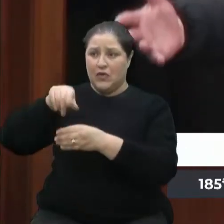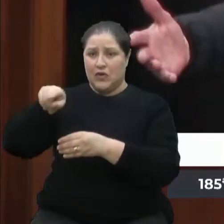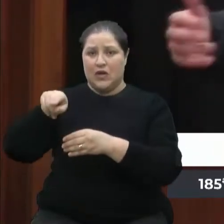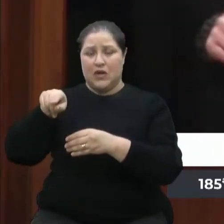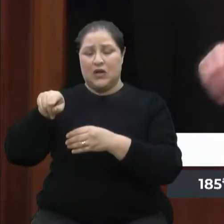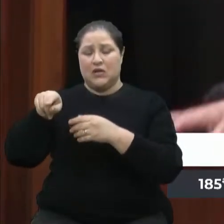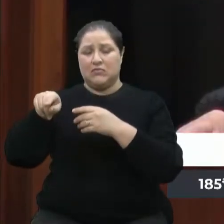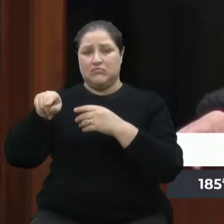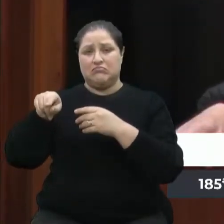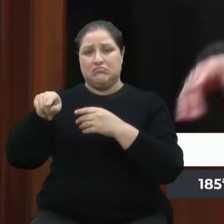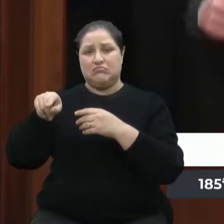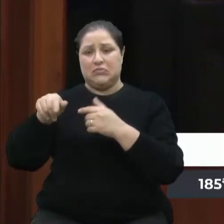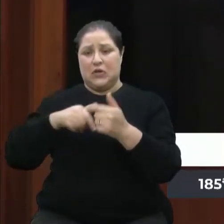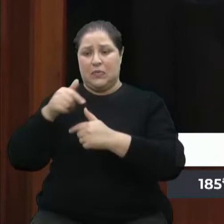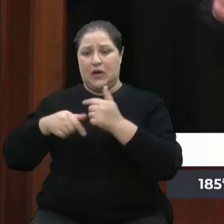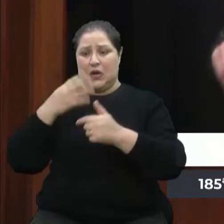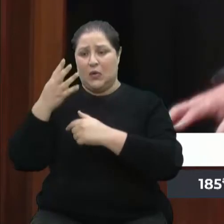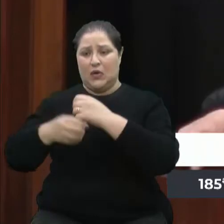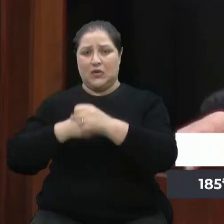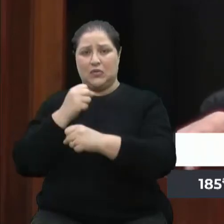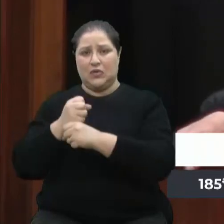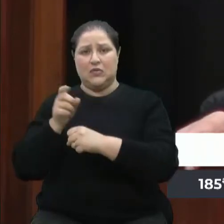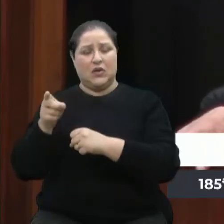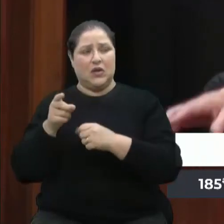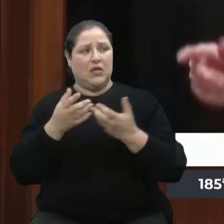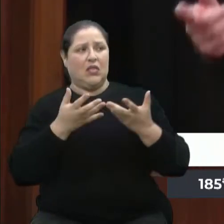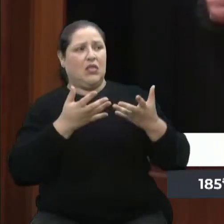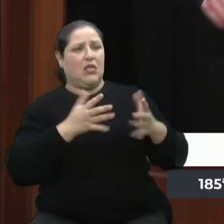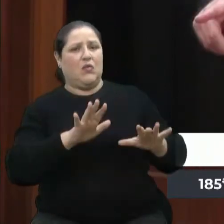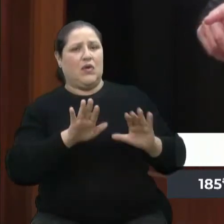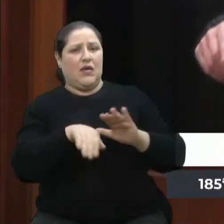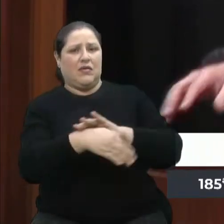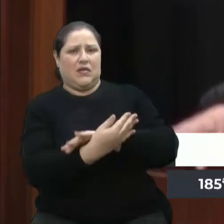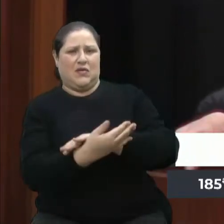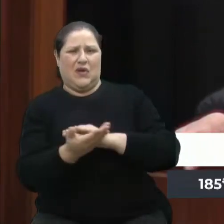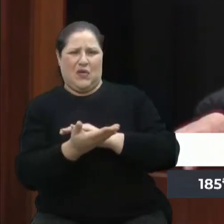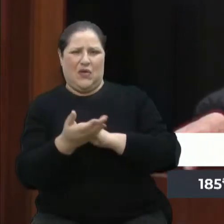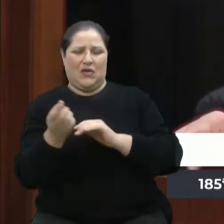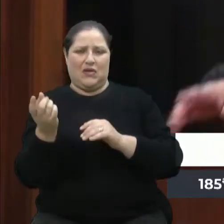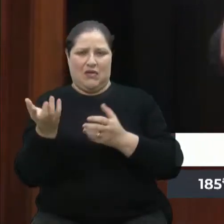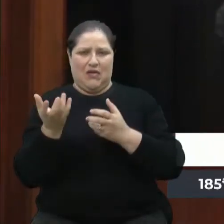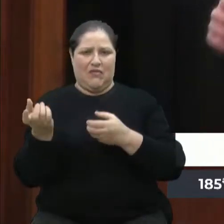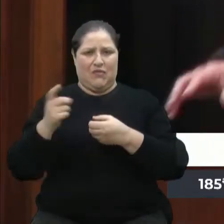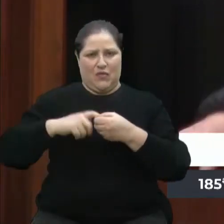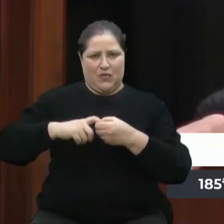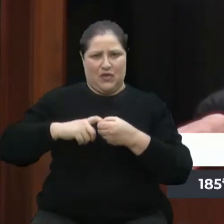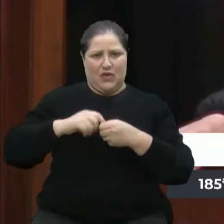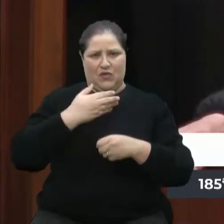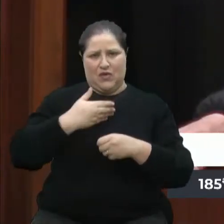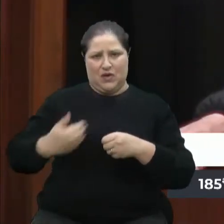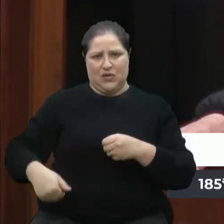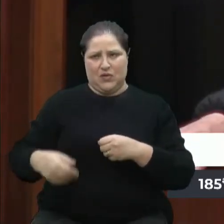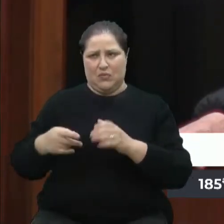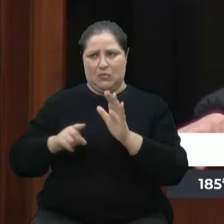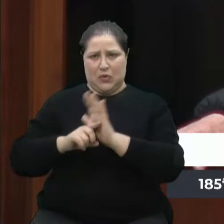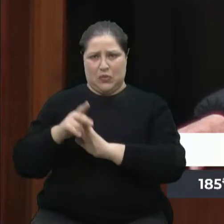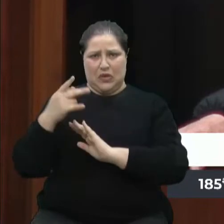abriu mão disso aí, deixando a população na mão. Agora ele quer voltar a ser governador de novo. Vale a palavra dele ou não?